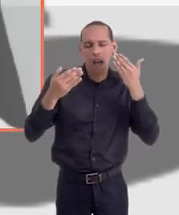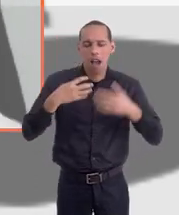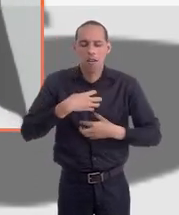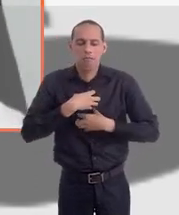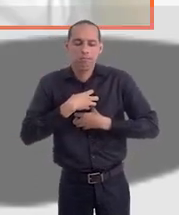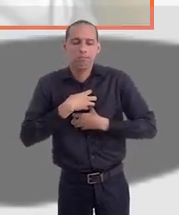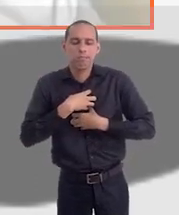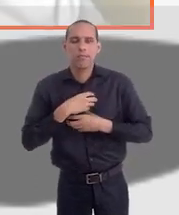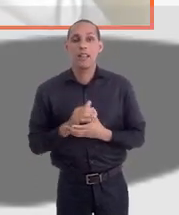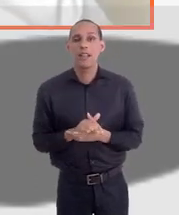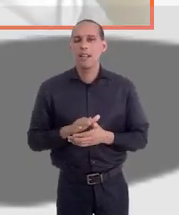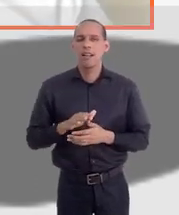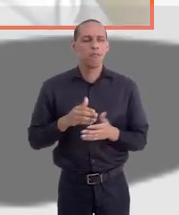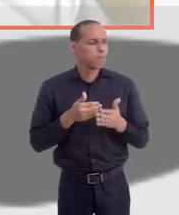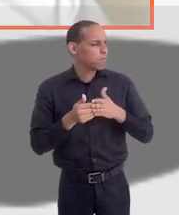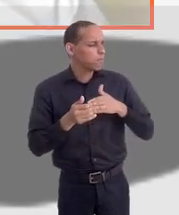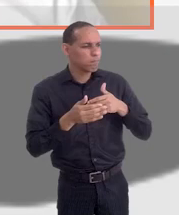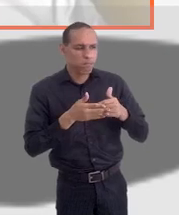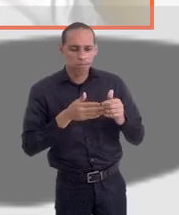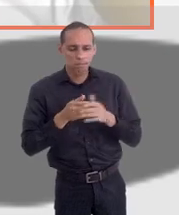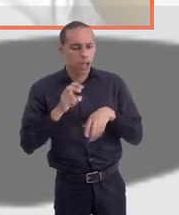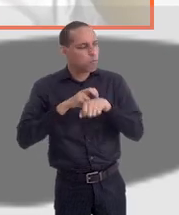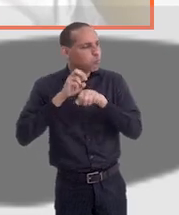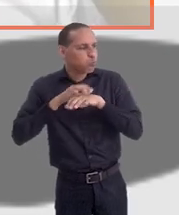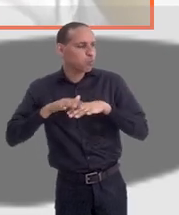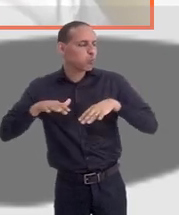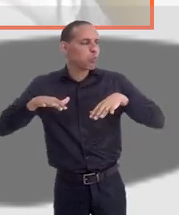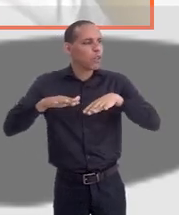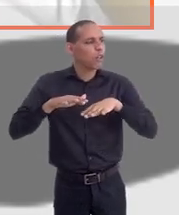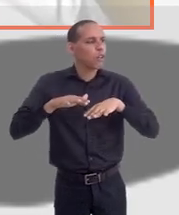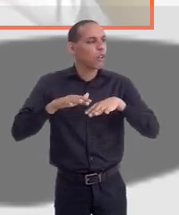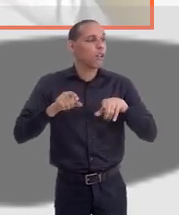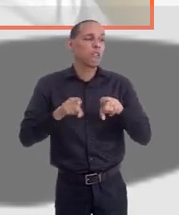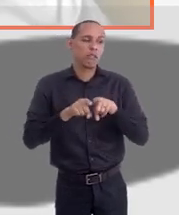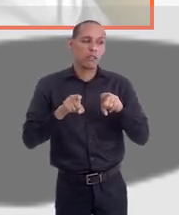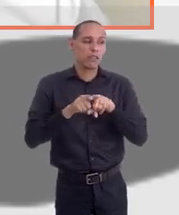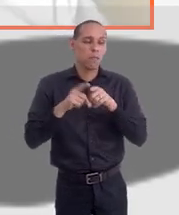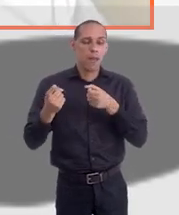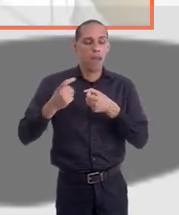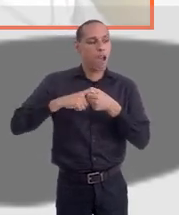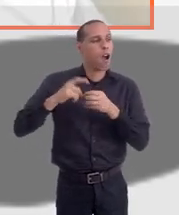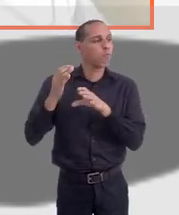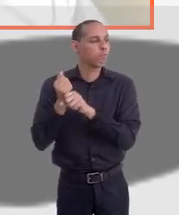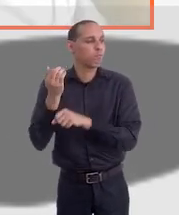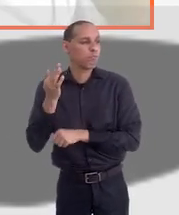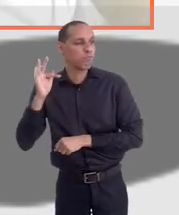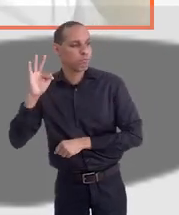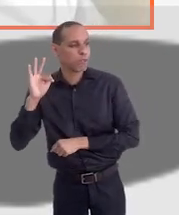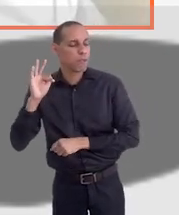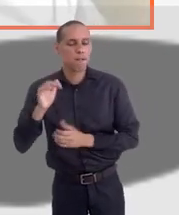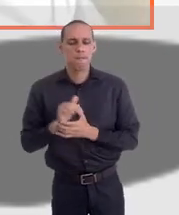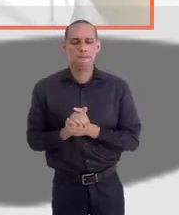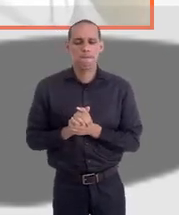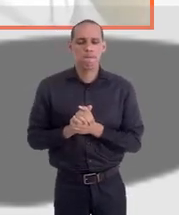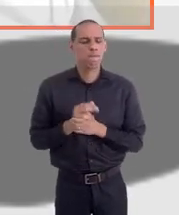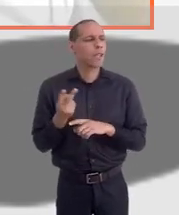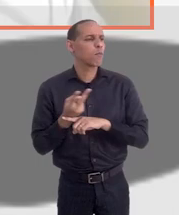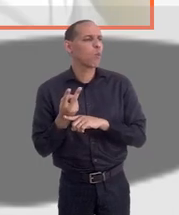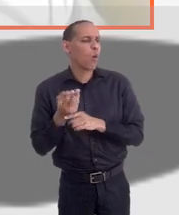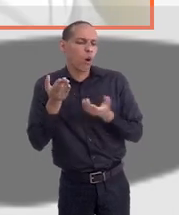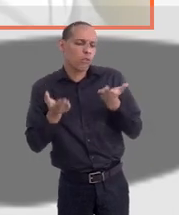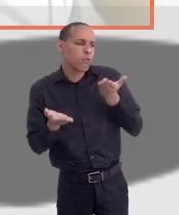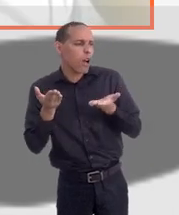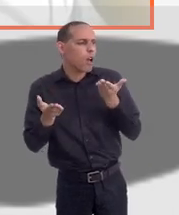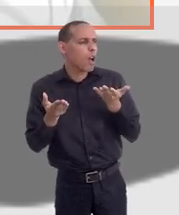sentimental nisso daí. Independente dessa situação da pandemia, da questão do regime de recuperação fiscal, a busca pela estabilidade,